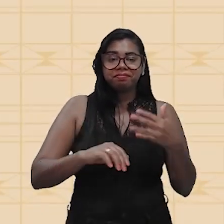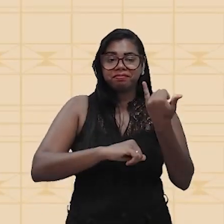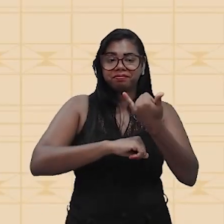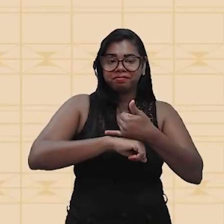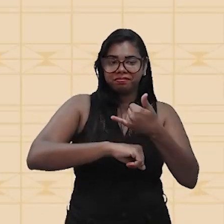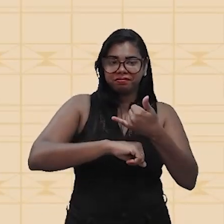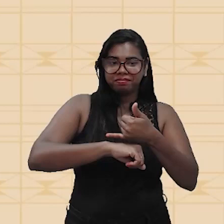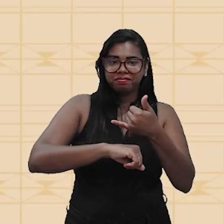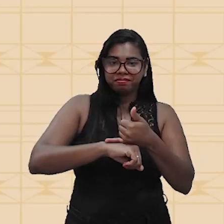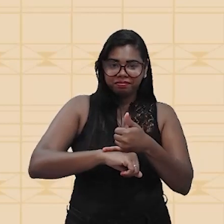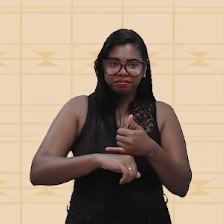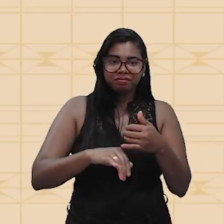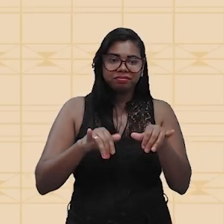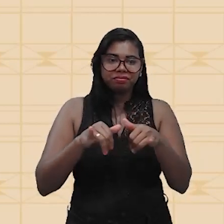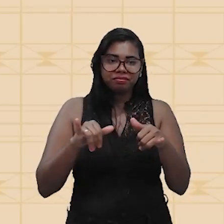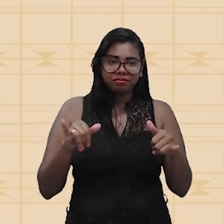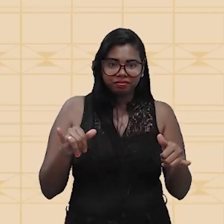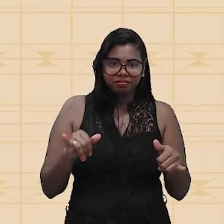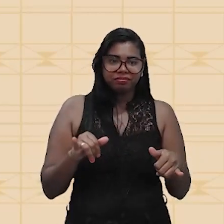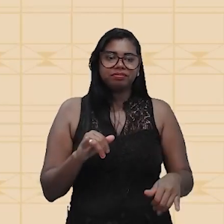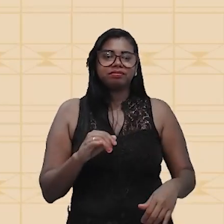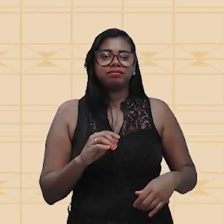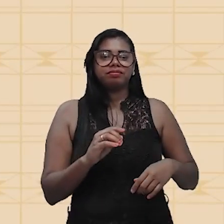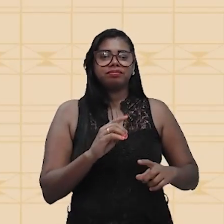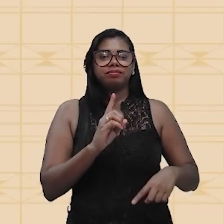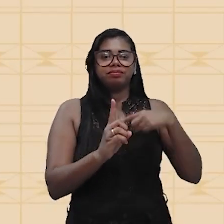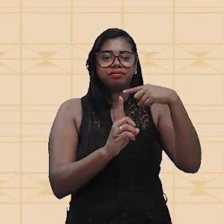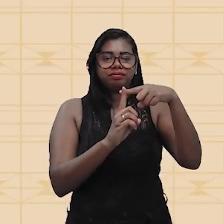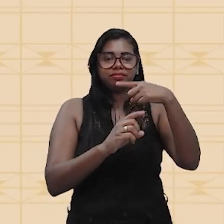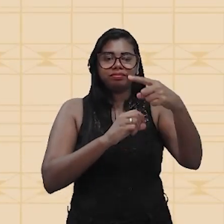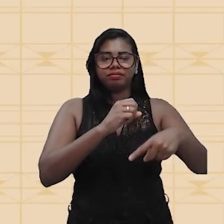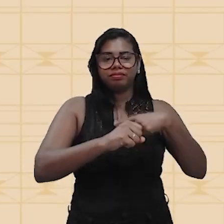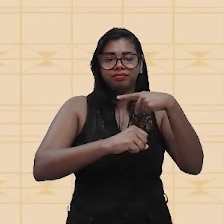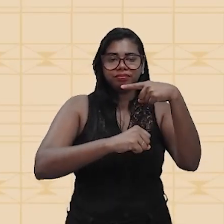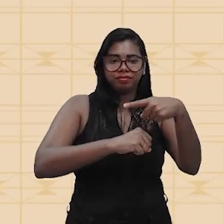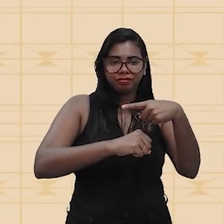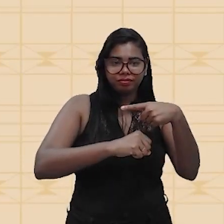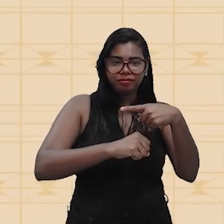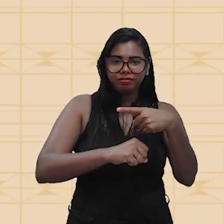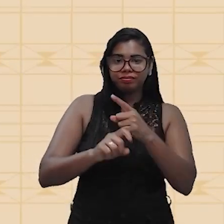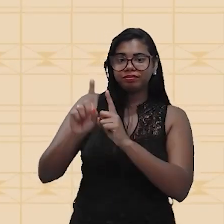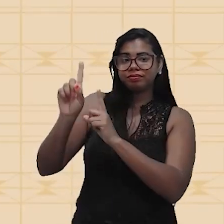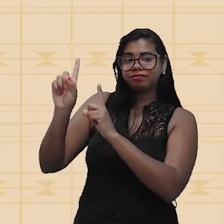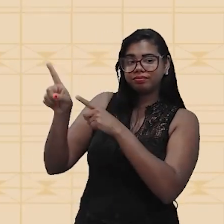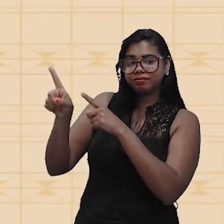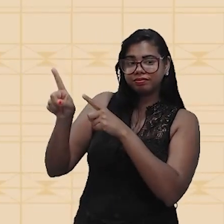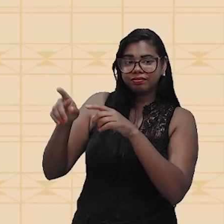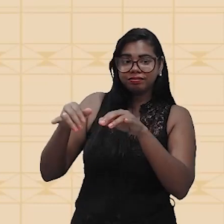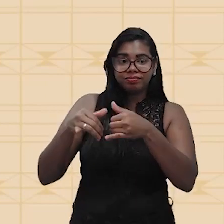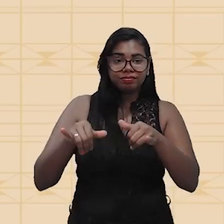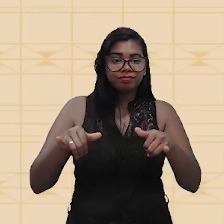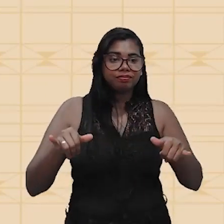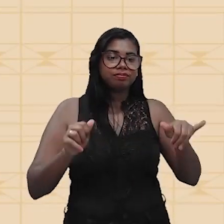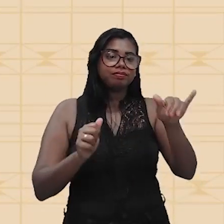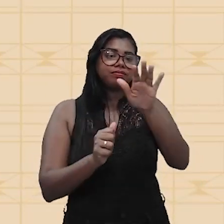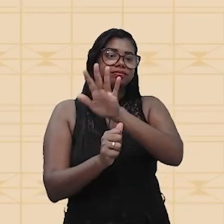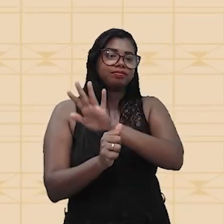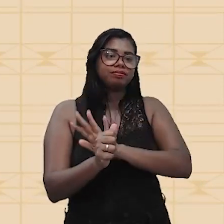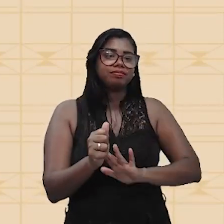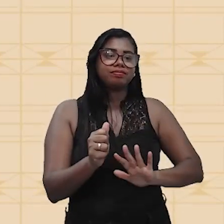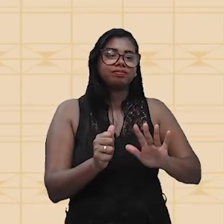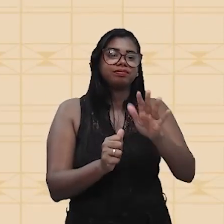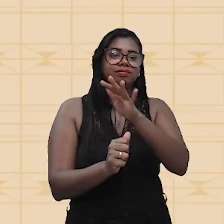uma se eletriza positivamente, a outra se eletriza negativamente, e isso vai gerar um campo elétrico. E o sentido